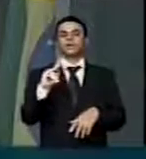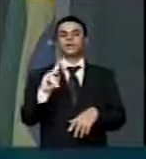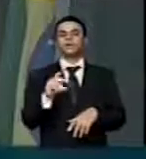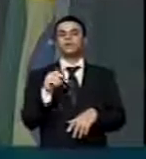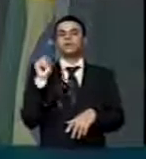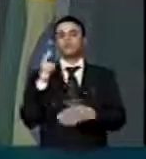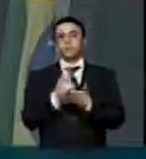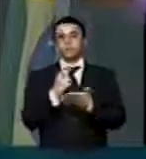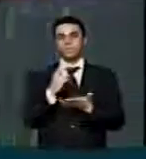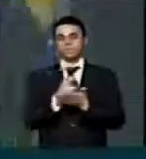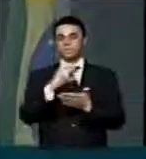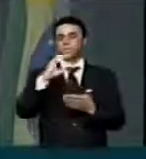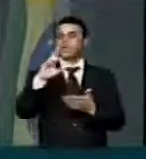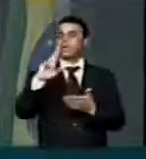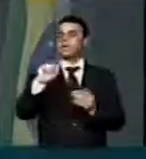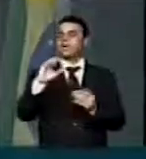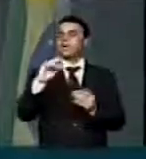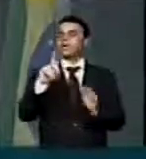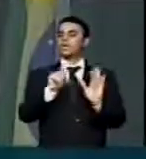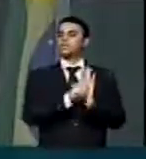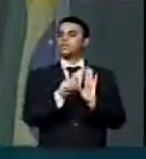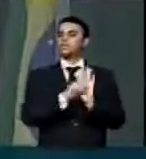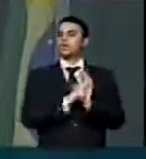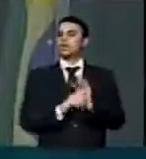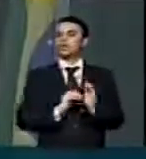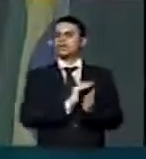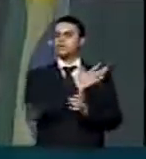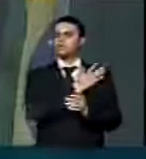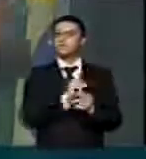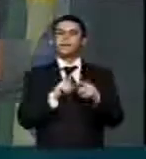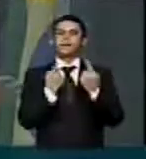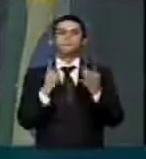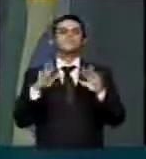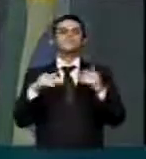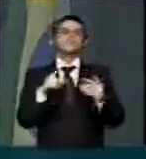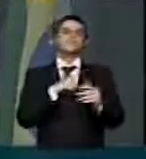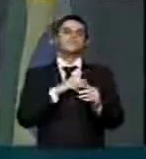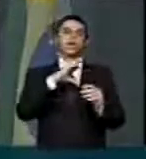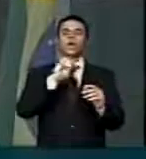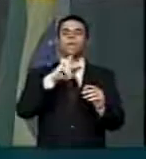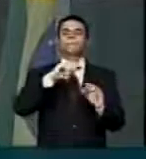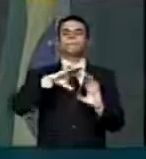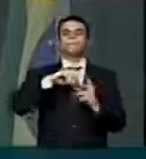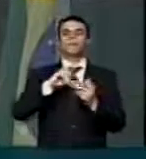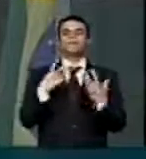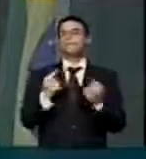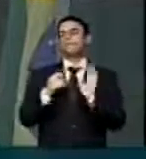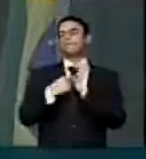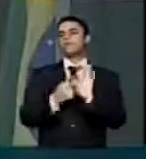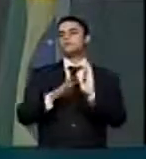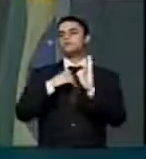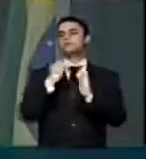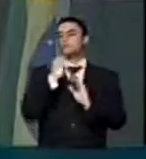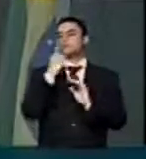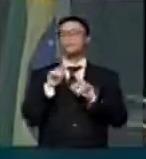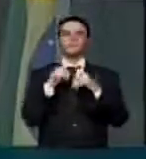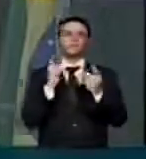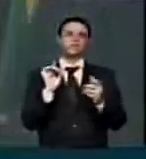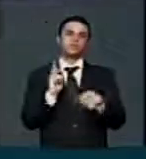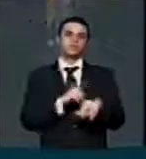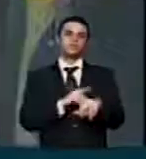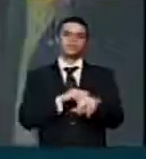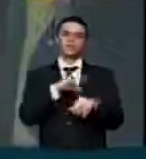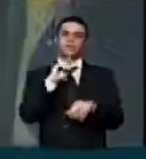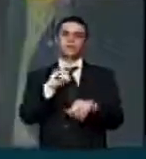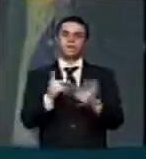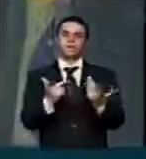gosta, da droga terrível. Agora, na hora da Copa, vamos vender uma imagem que está tudo bem. Só na hora da Copa. E aí, alerta,